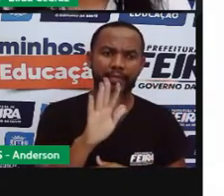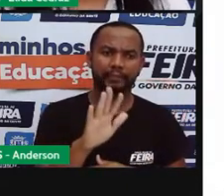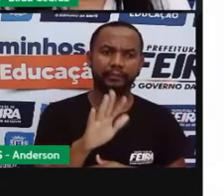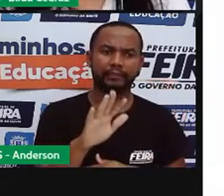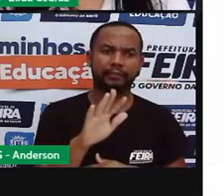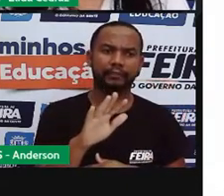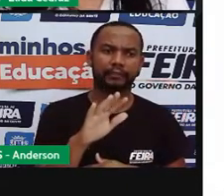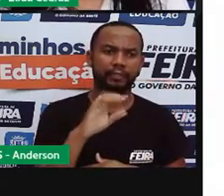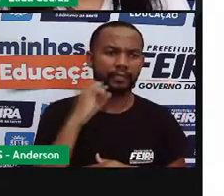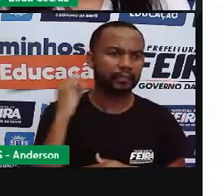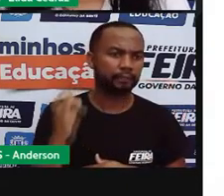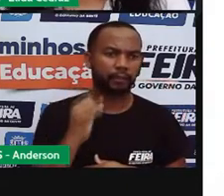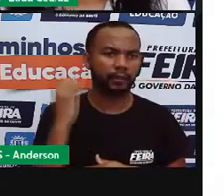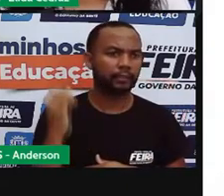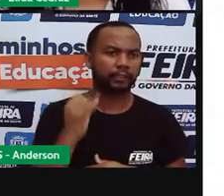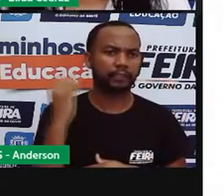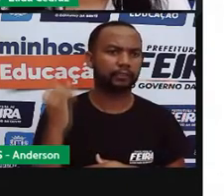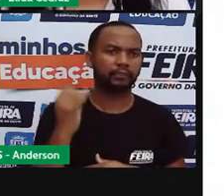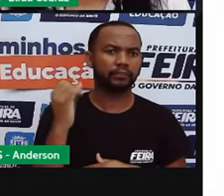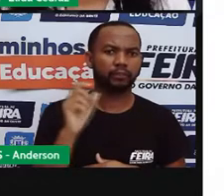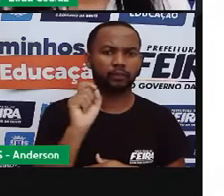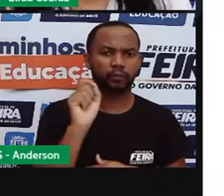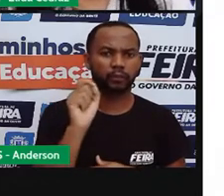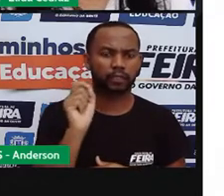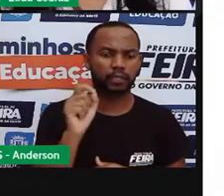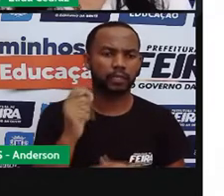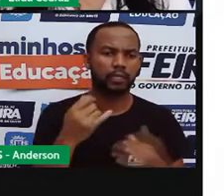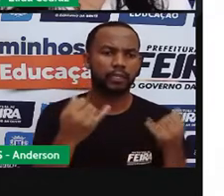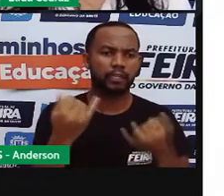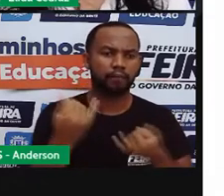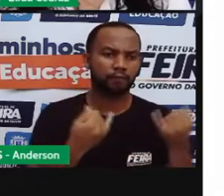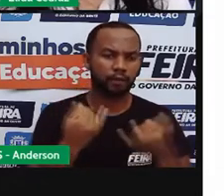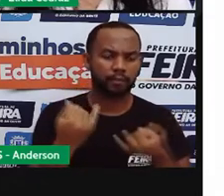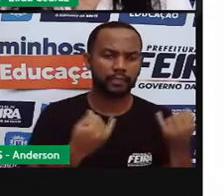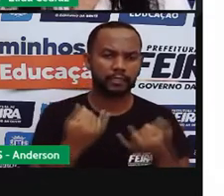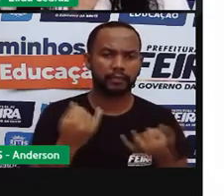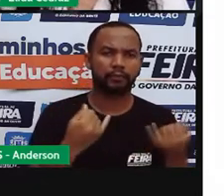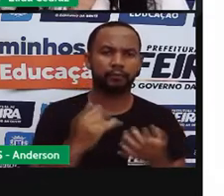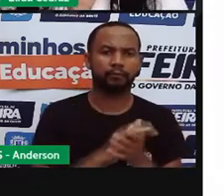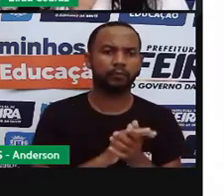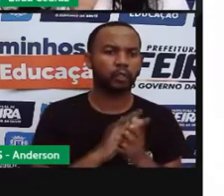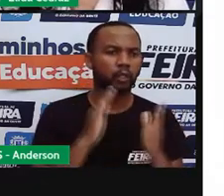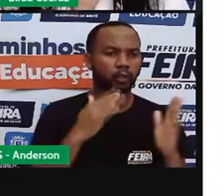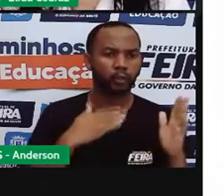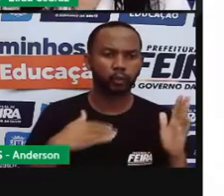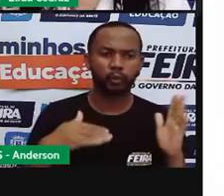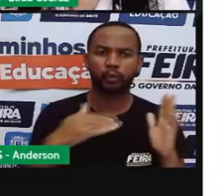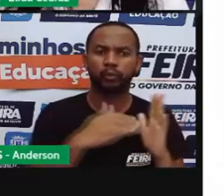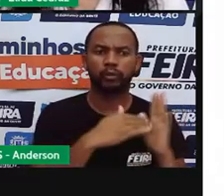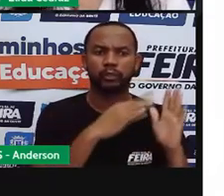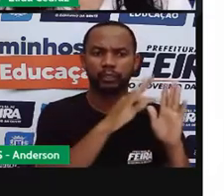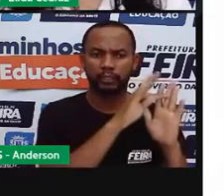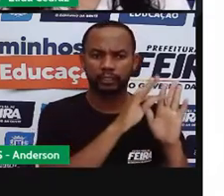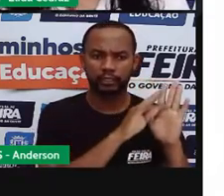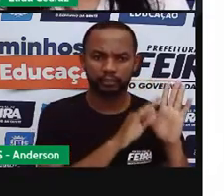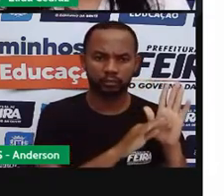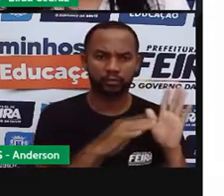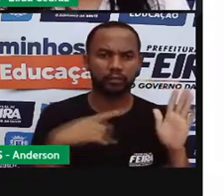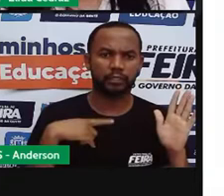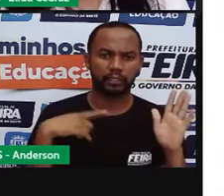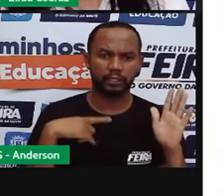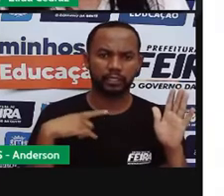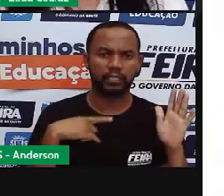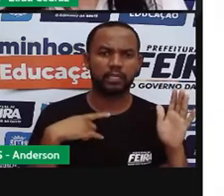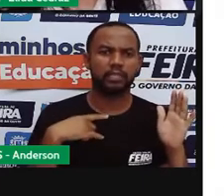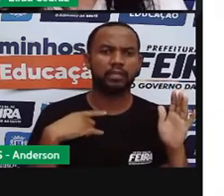principal deles é a informação. Todos os textos, ele tem uma informação para